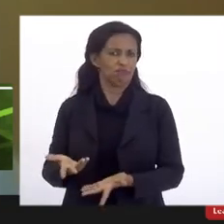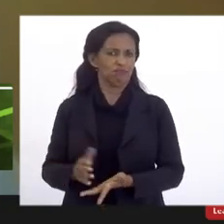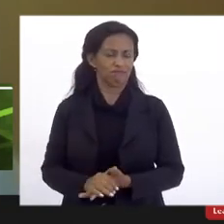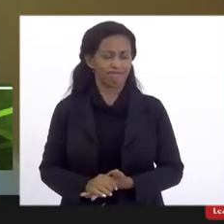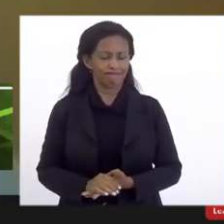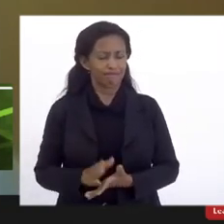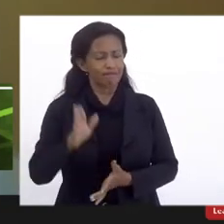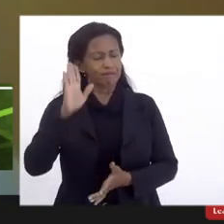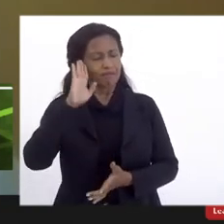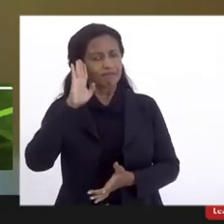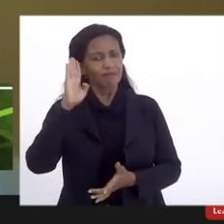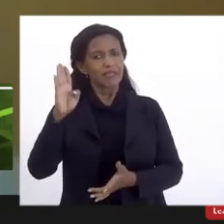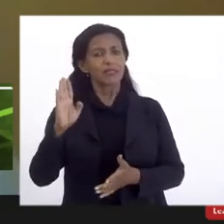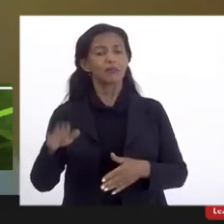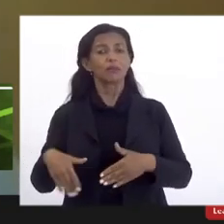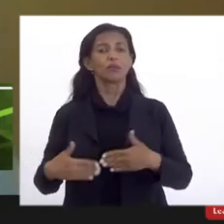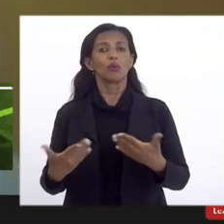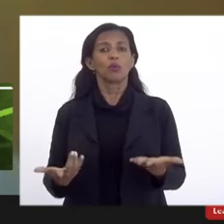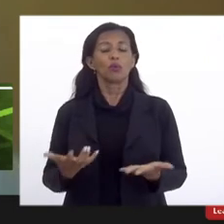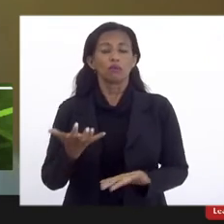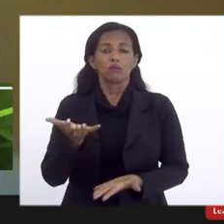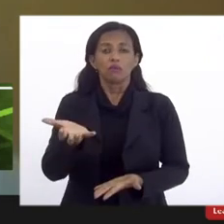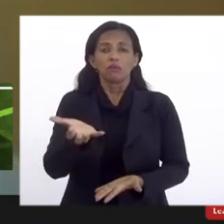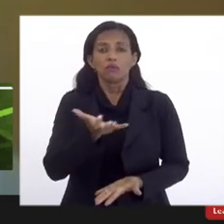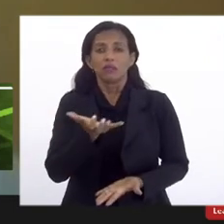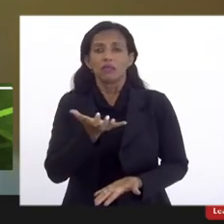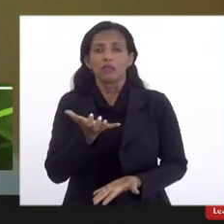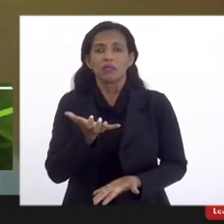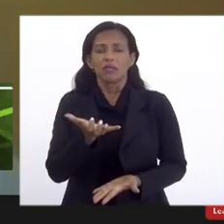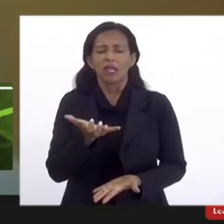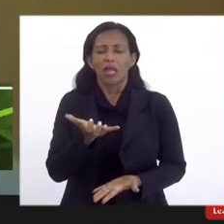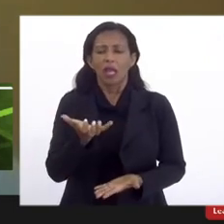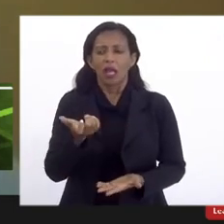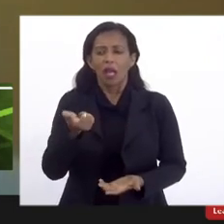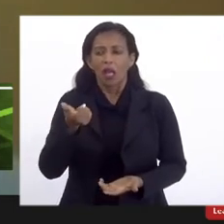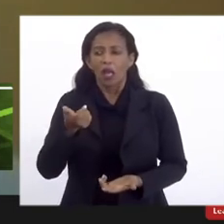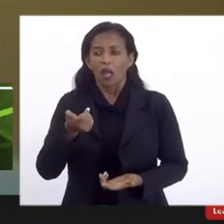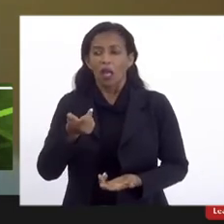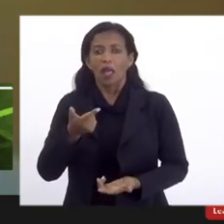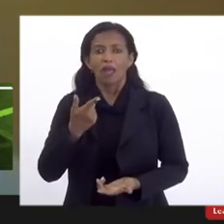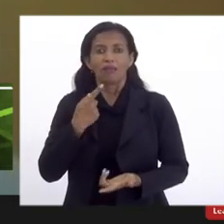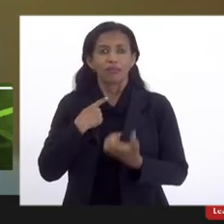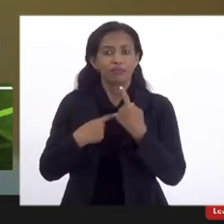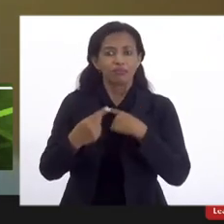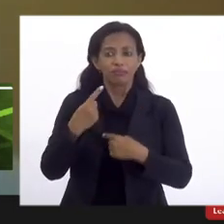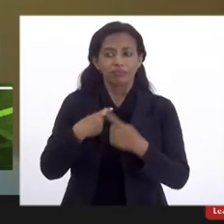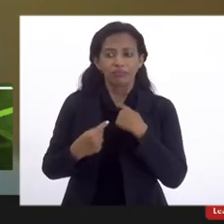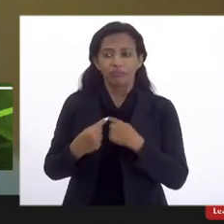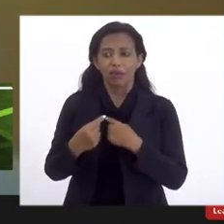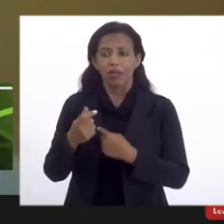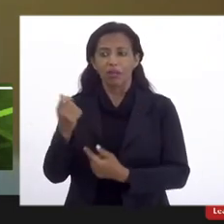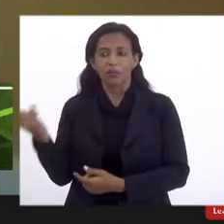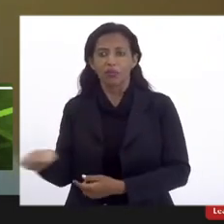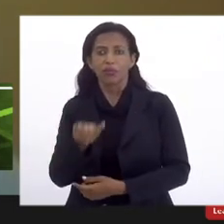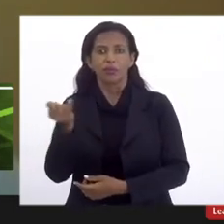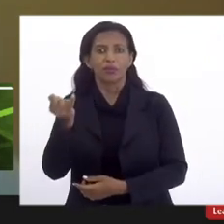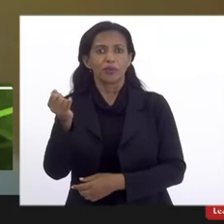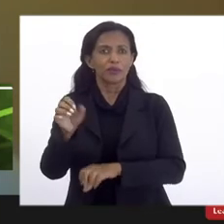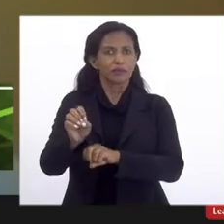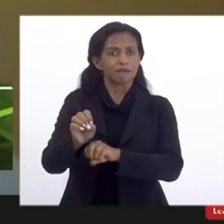Principalmente quando se quer algo de muita importância em educação, principalmente